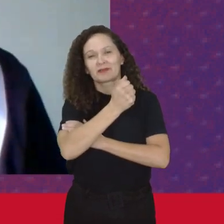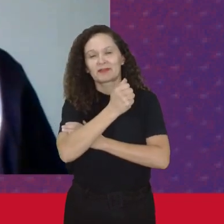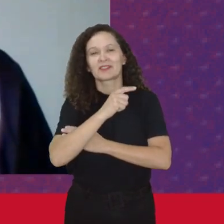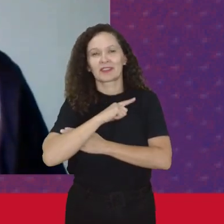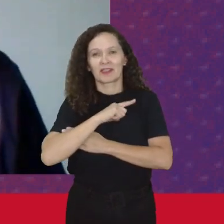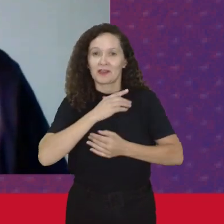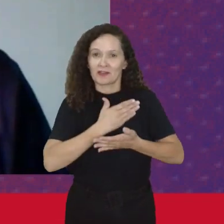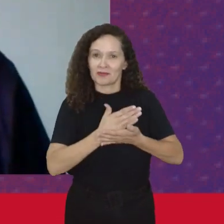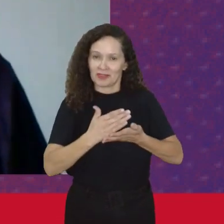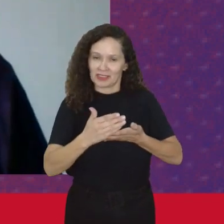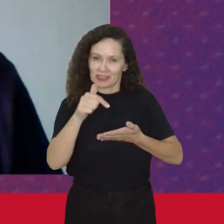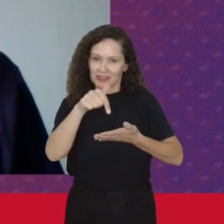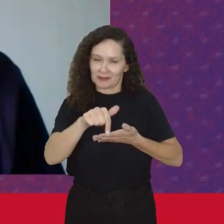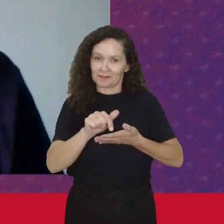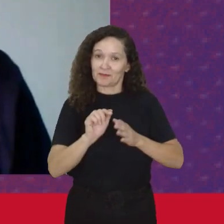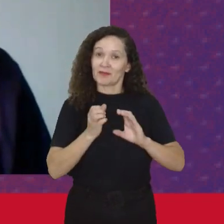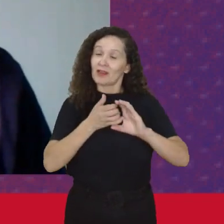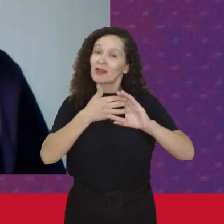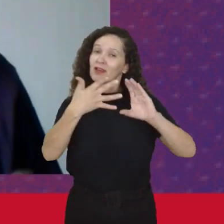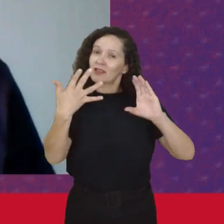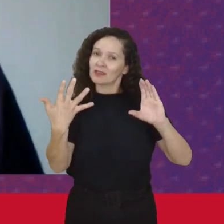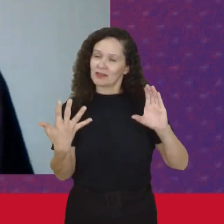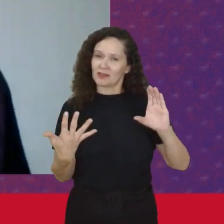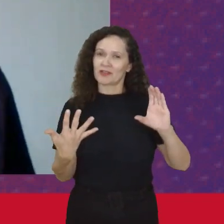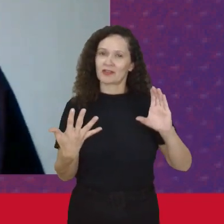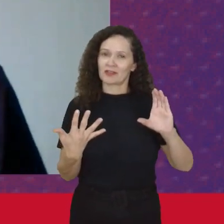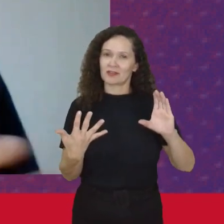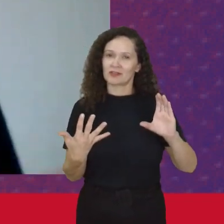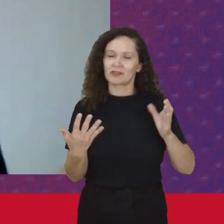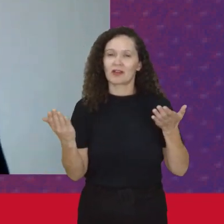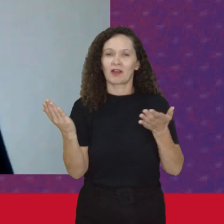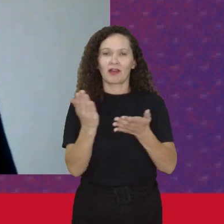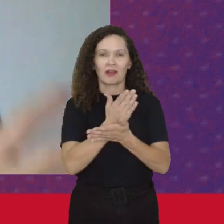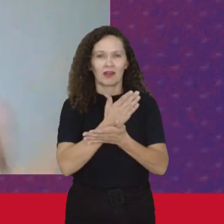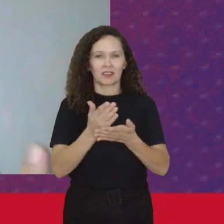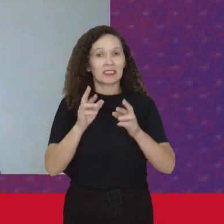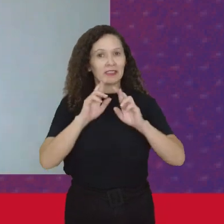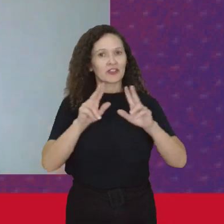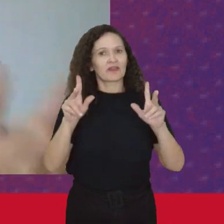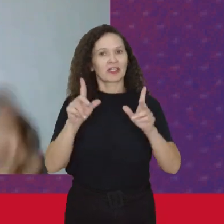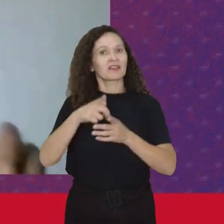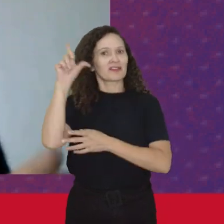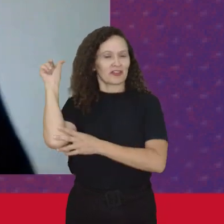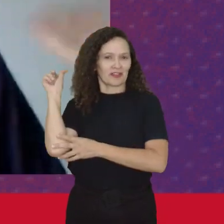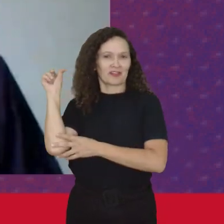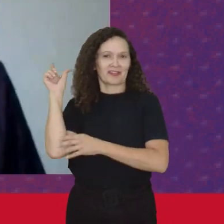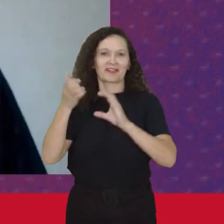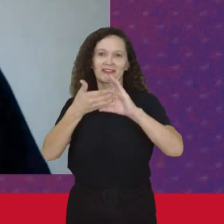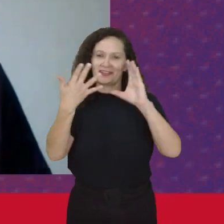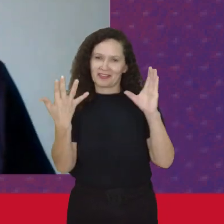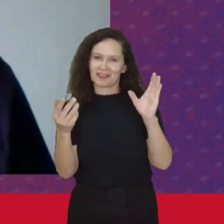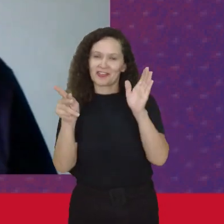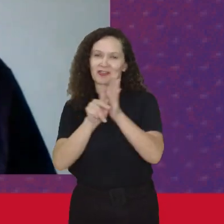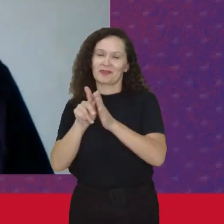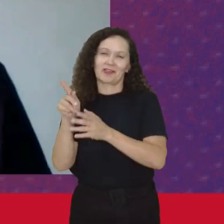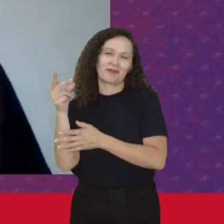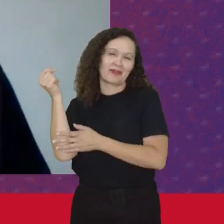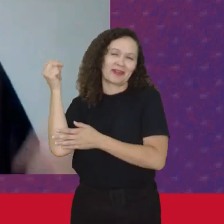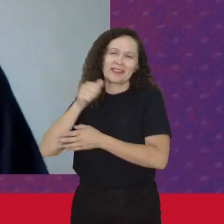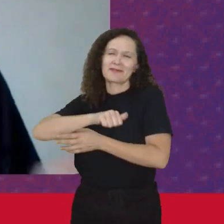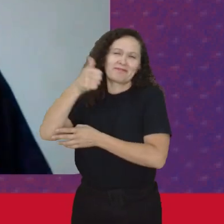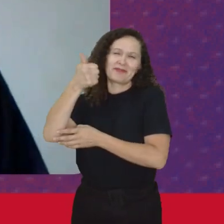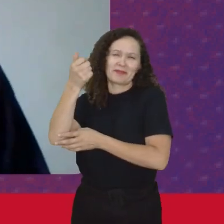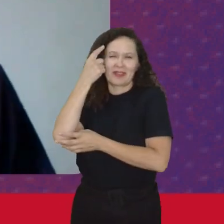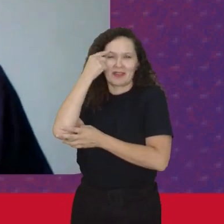E com Características Em algum Diferentes Das características Daquela Primeira